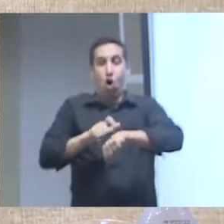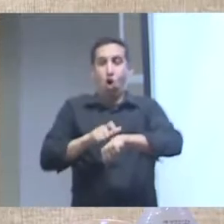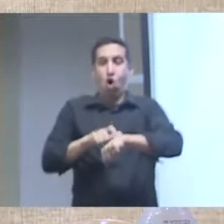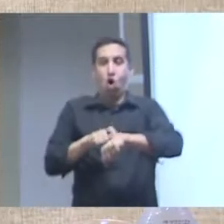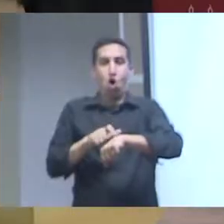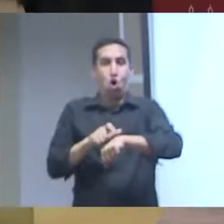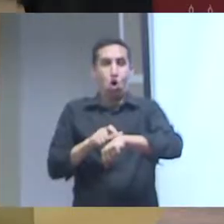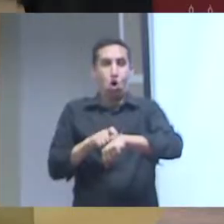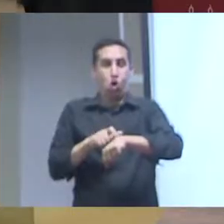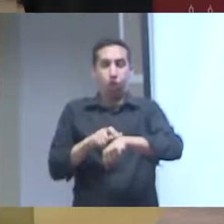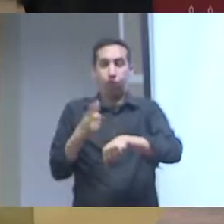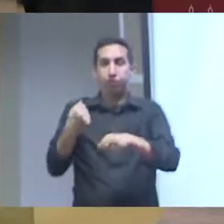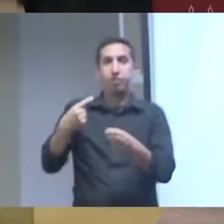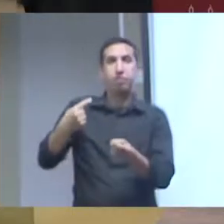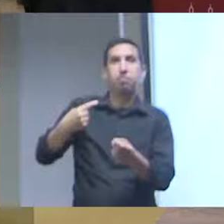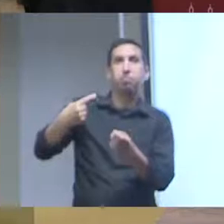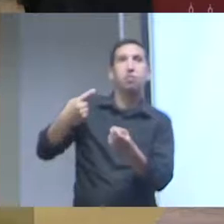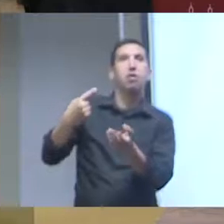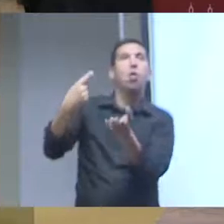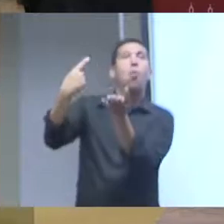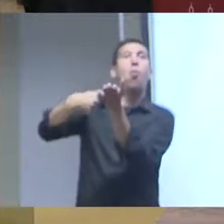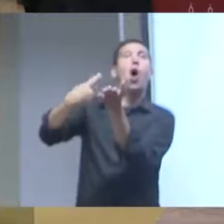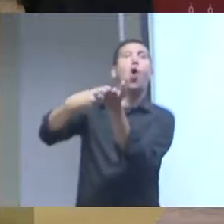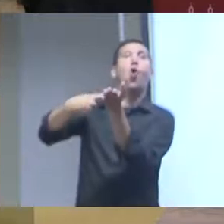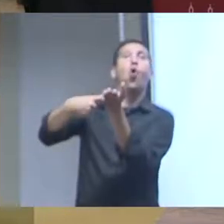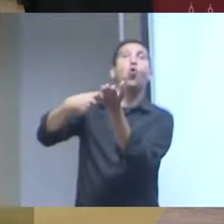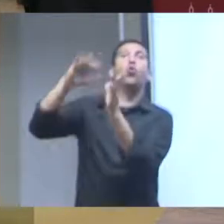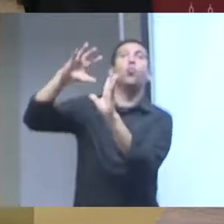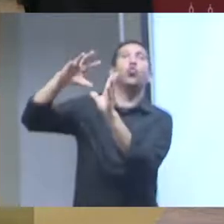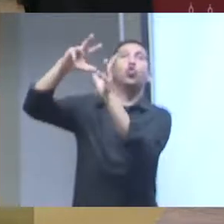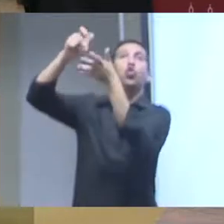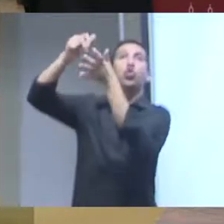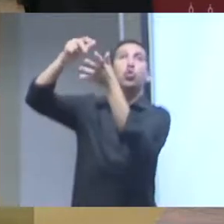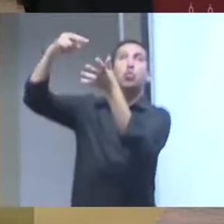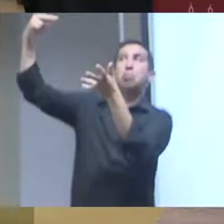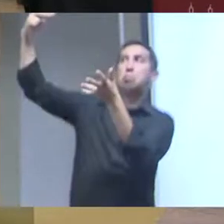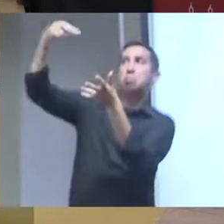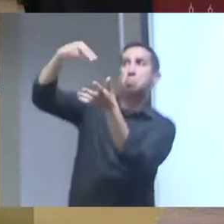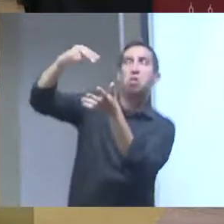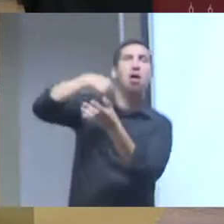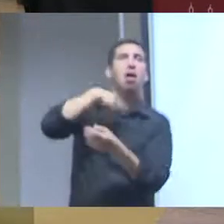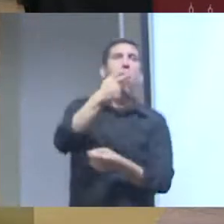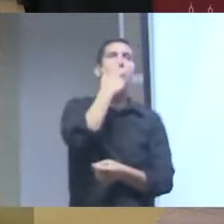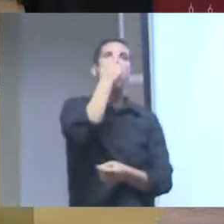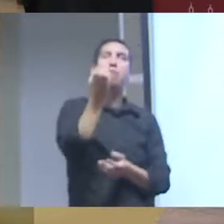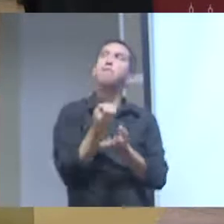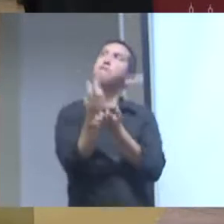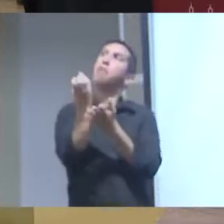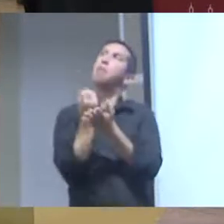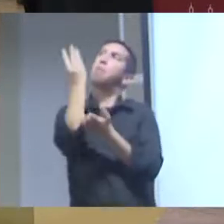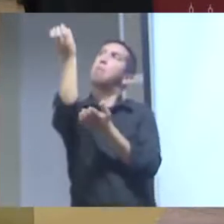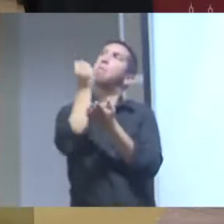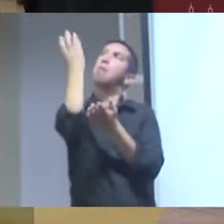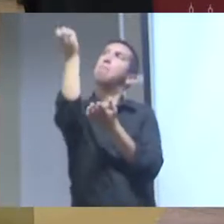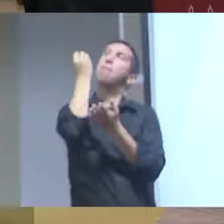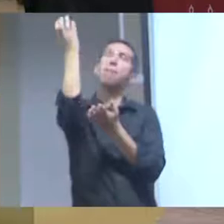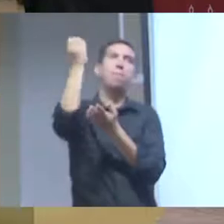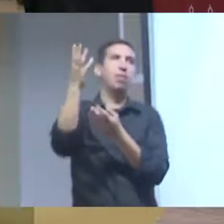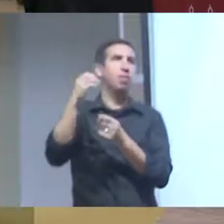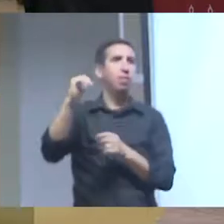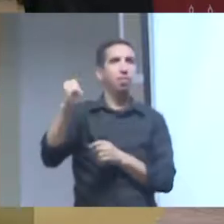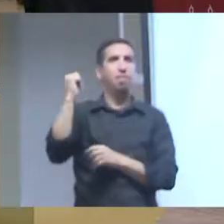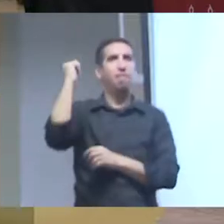na hora de você fazer cooperação internacional em cima de dados nós não podemos ser vistos como simples provedores de dados